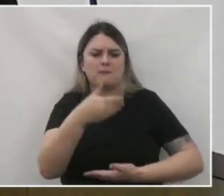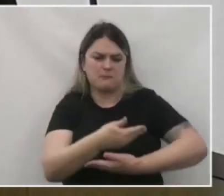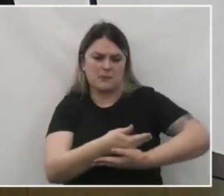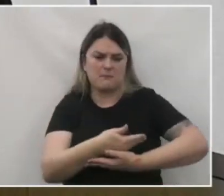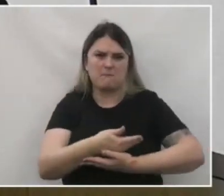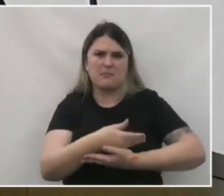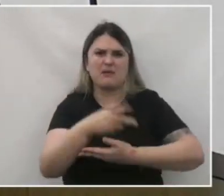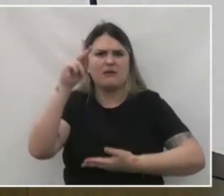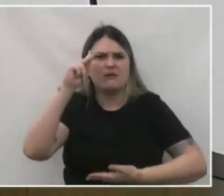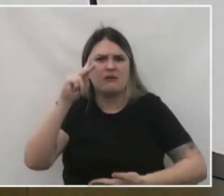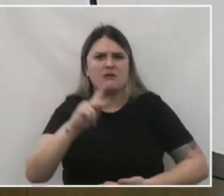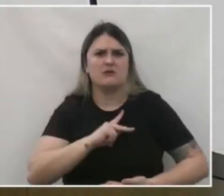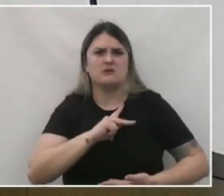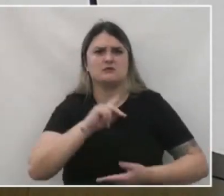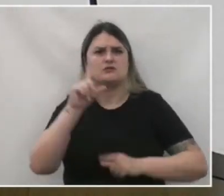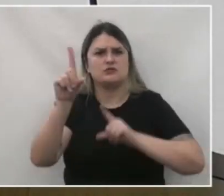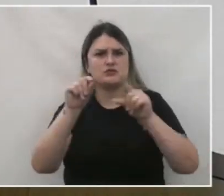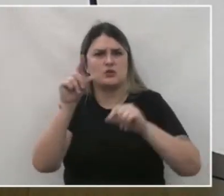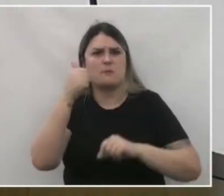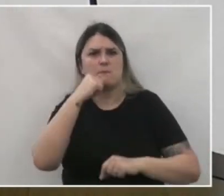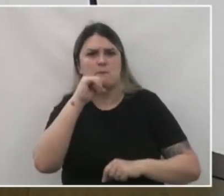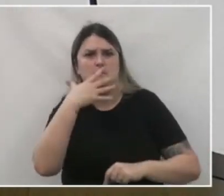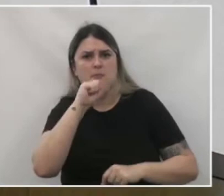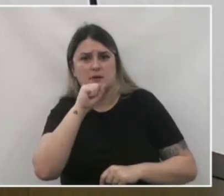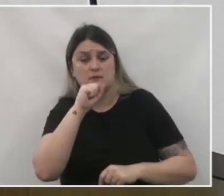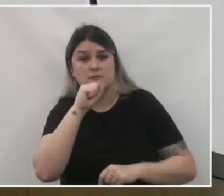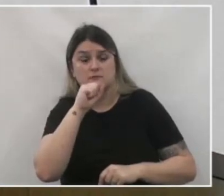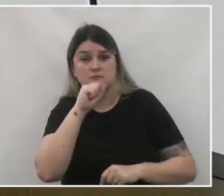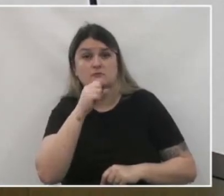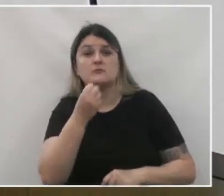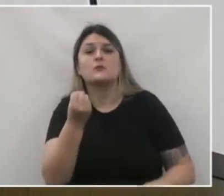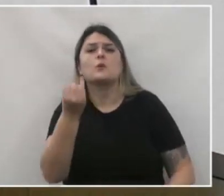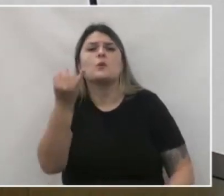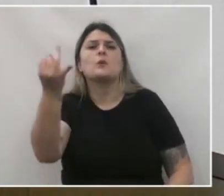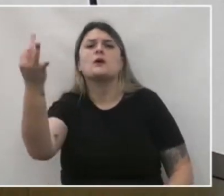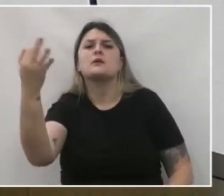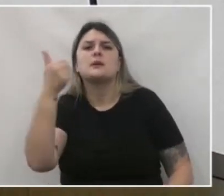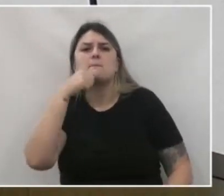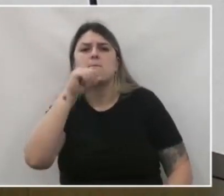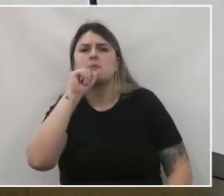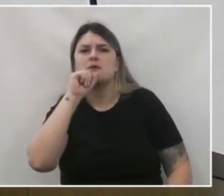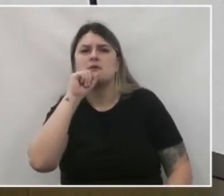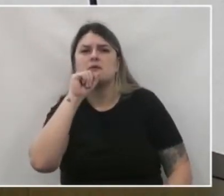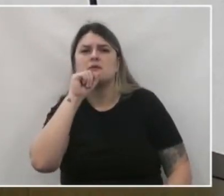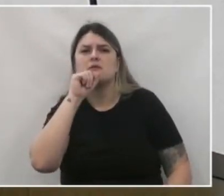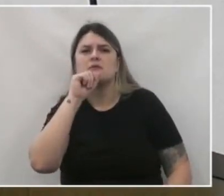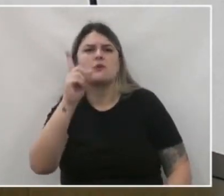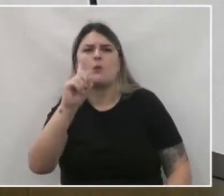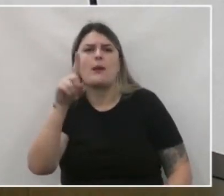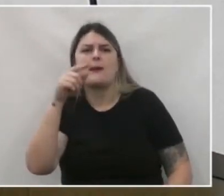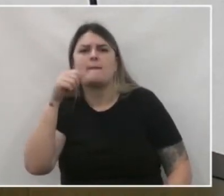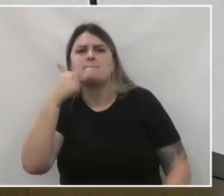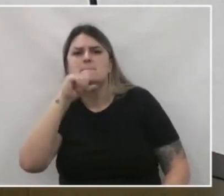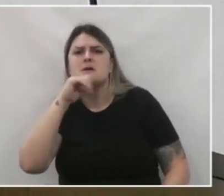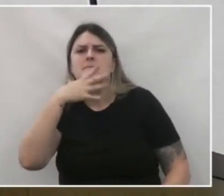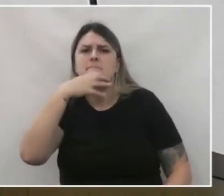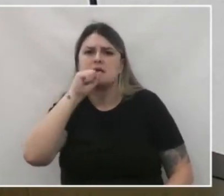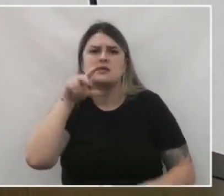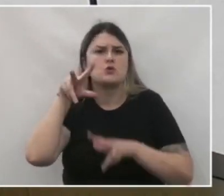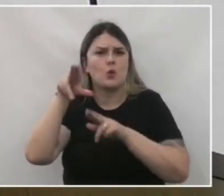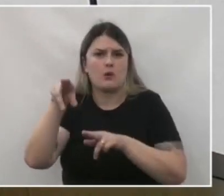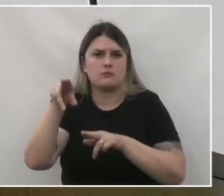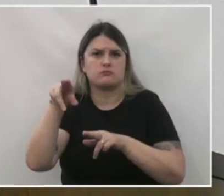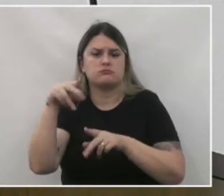escolhem quanto pais. Do mesmo modo, quantas mães não são também pais e mães ao mesmo tempo,